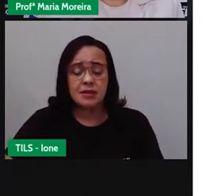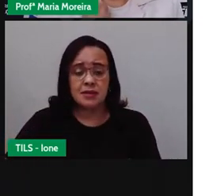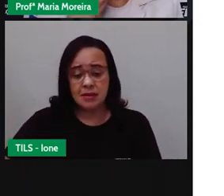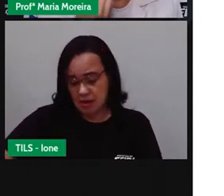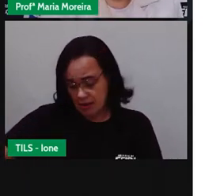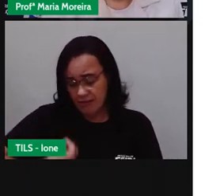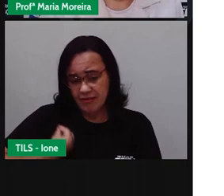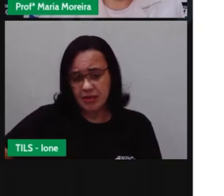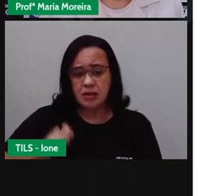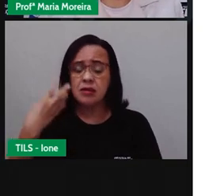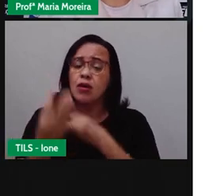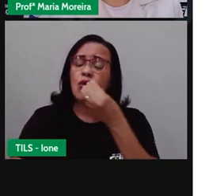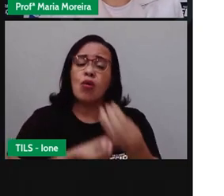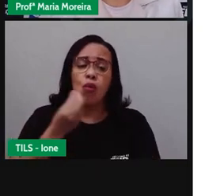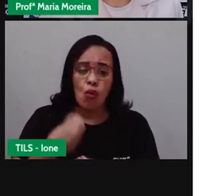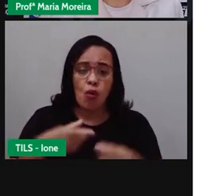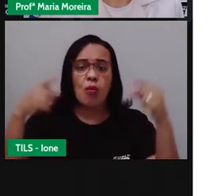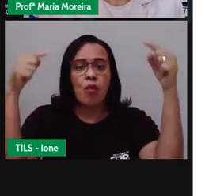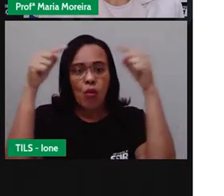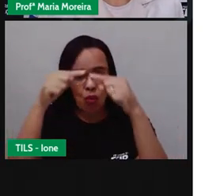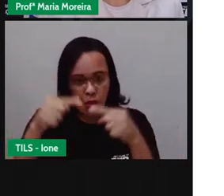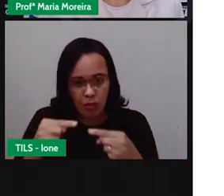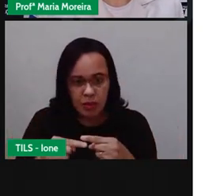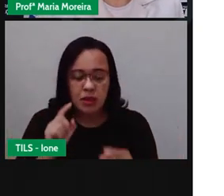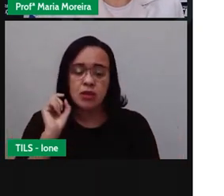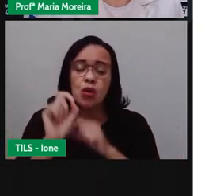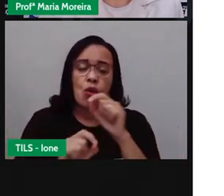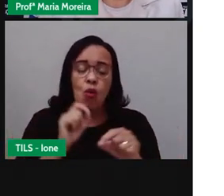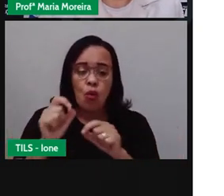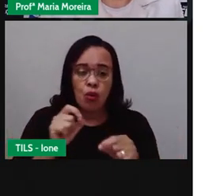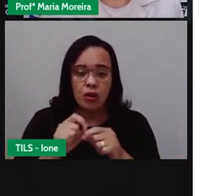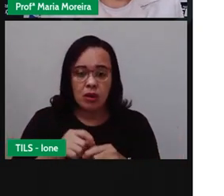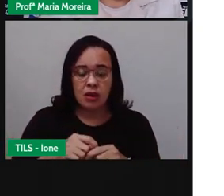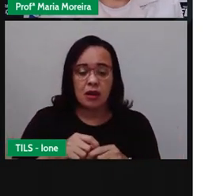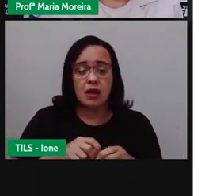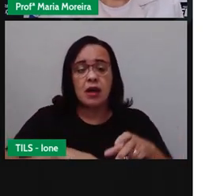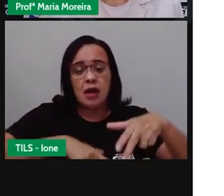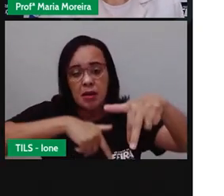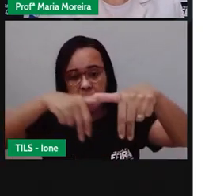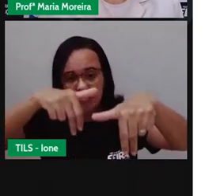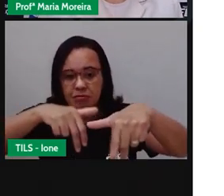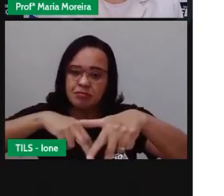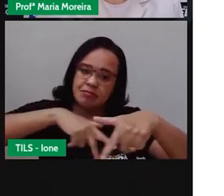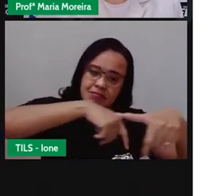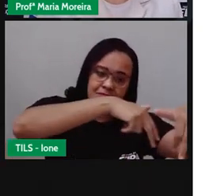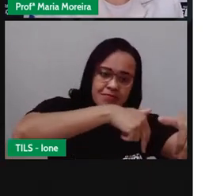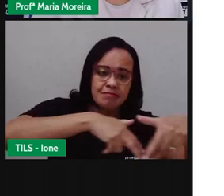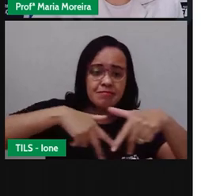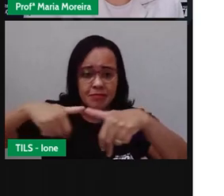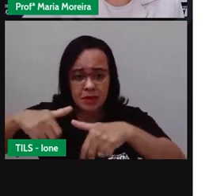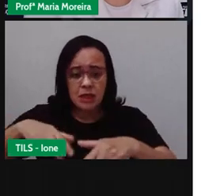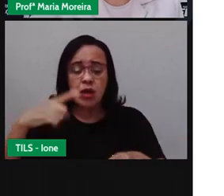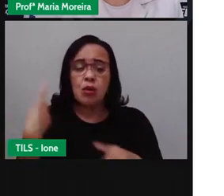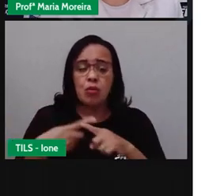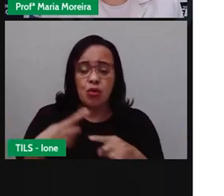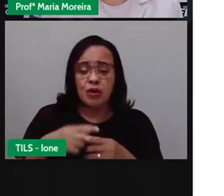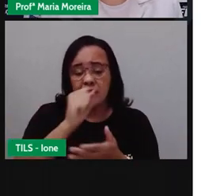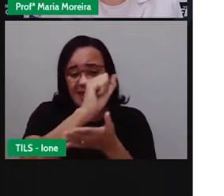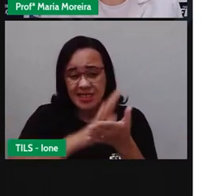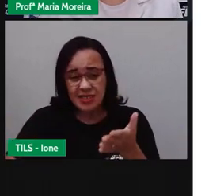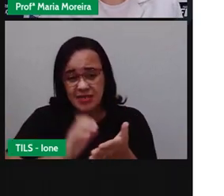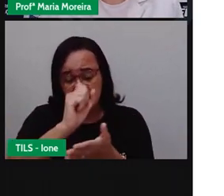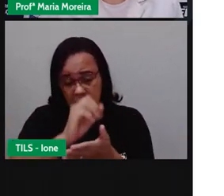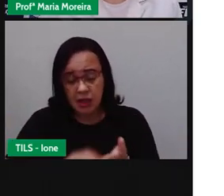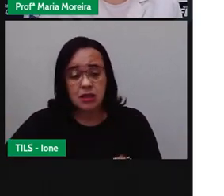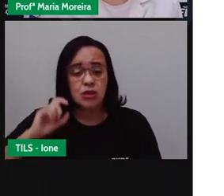Mas a qualidade de vida também está ligada com o quê? Com o deslocamento. Porque é uma atividade que se faz todos os